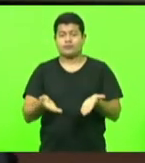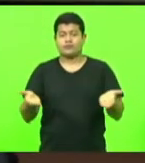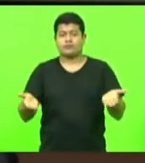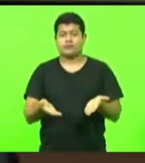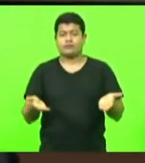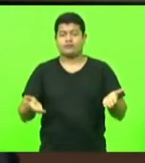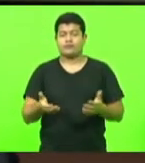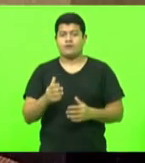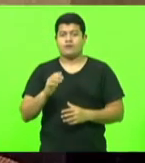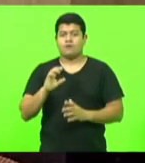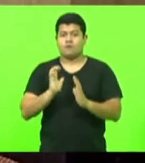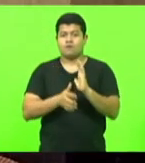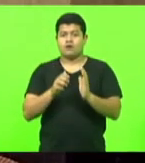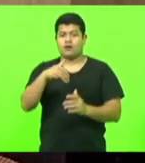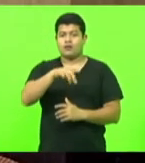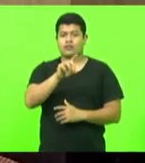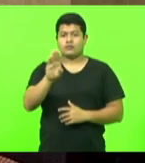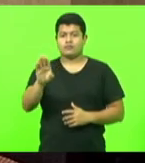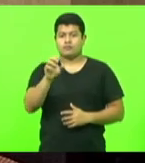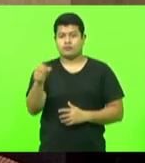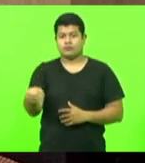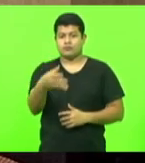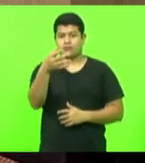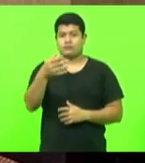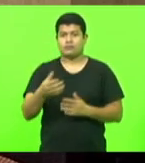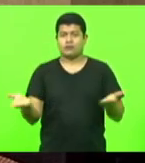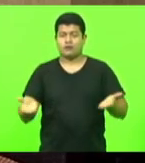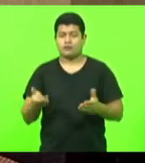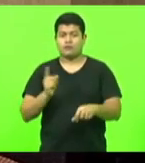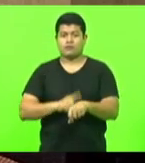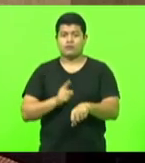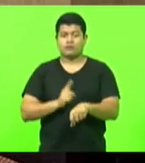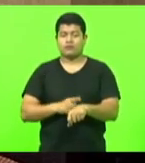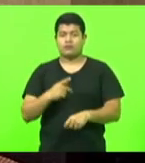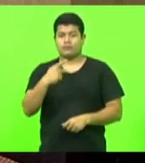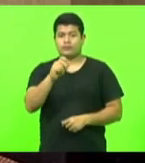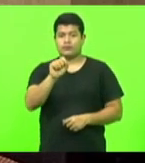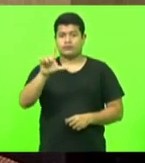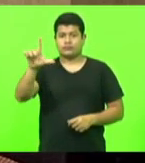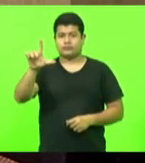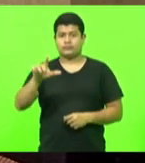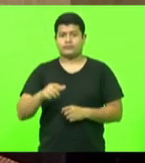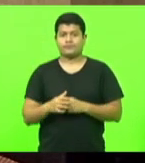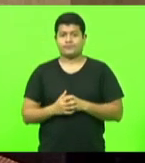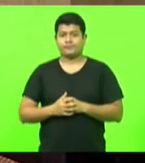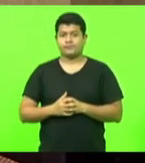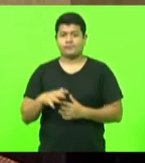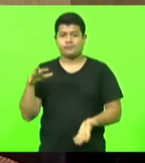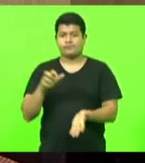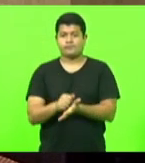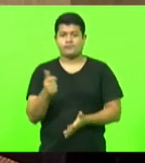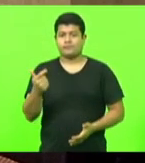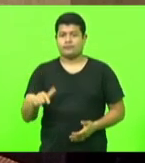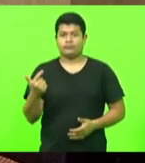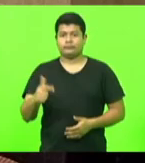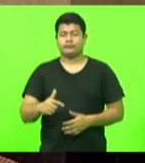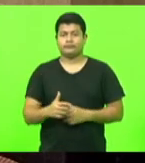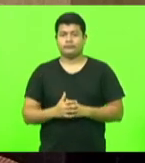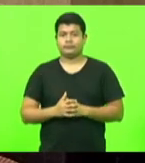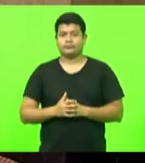MDB Novo. Agora, horário destinado ao PSL. Não havendo orador inscrito,